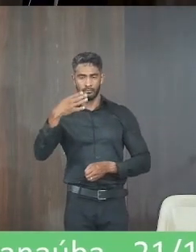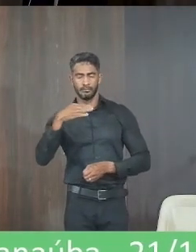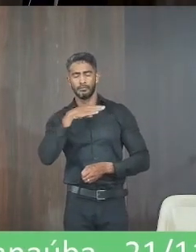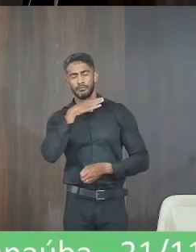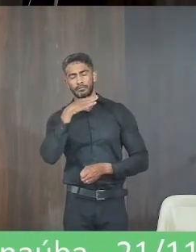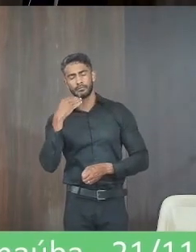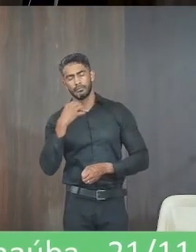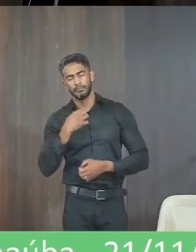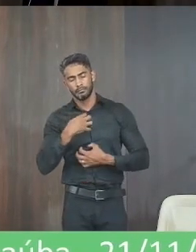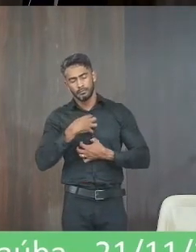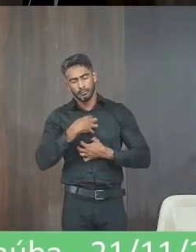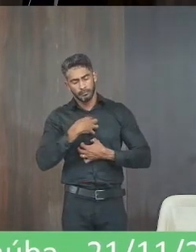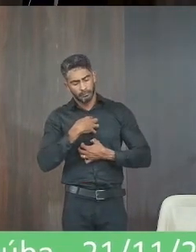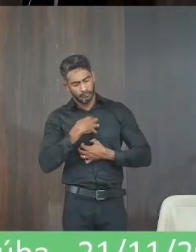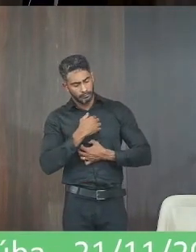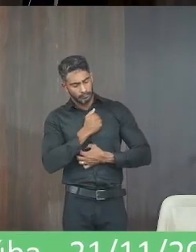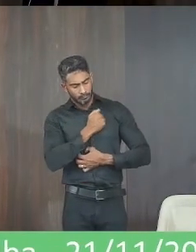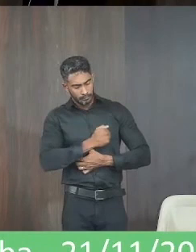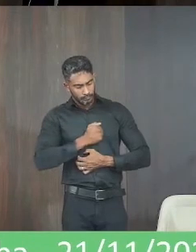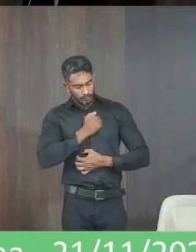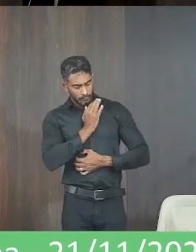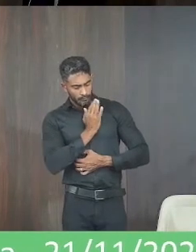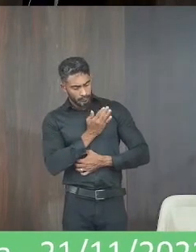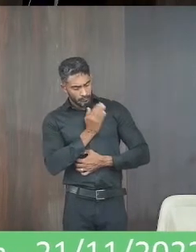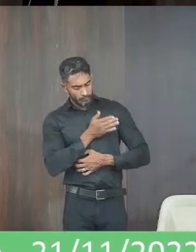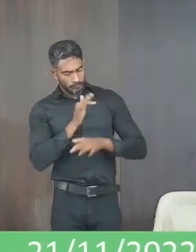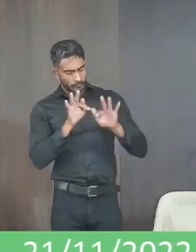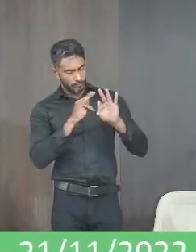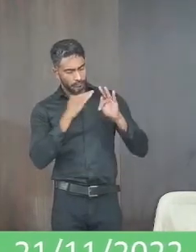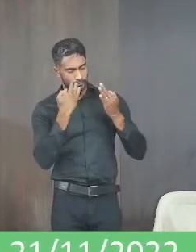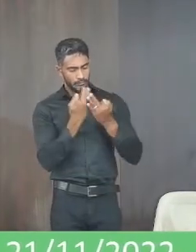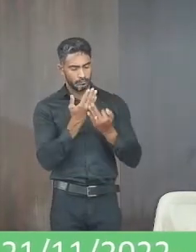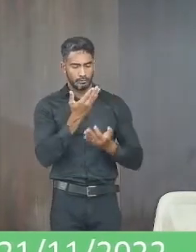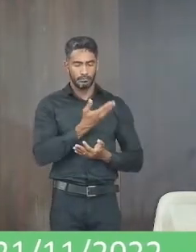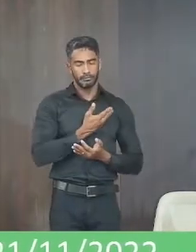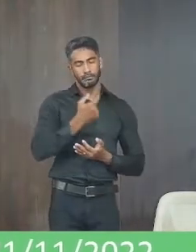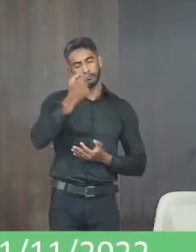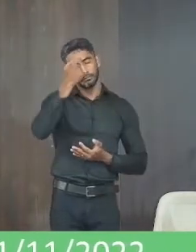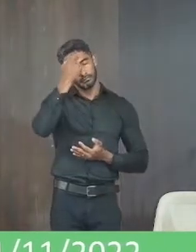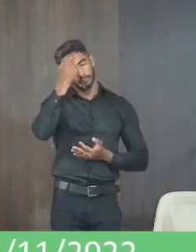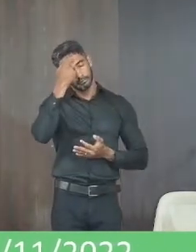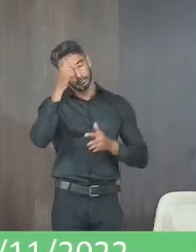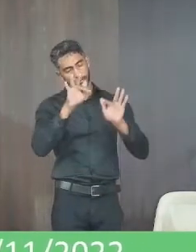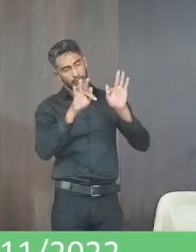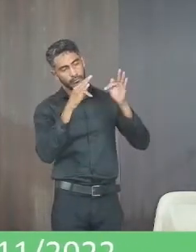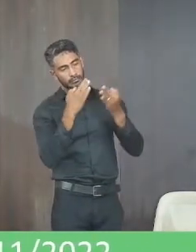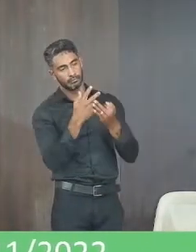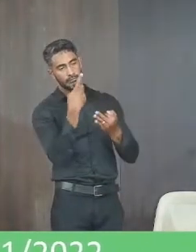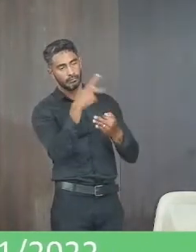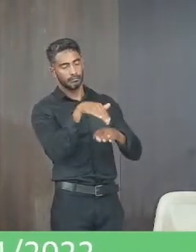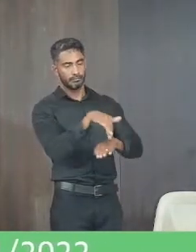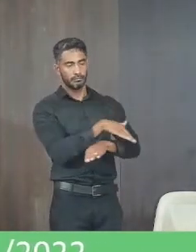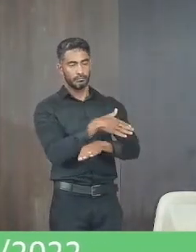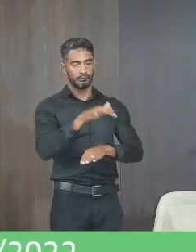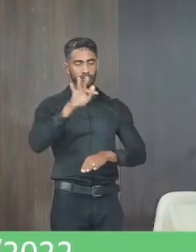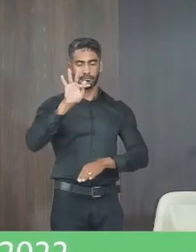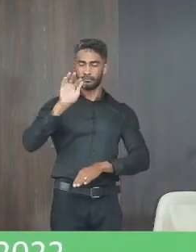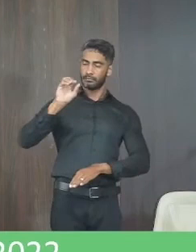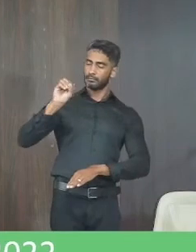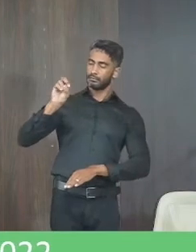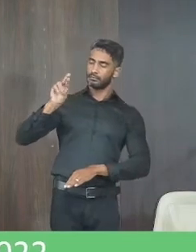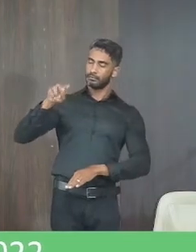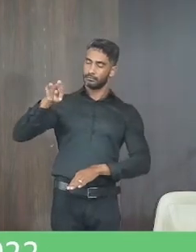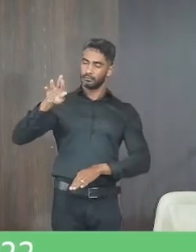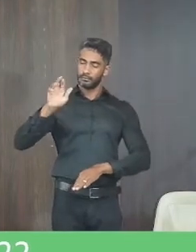nos corações de familiares e amigos requer que seja dada ciência a família enlutada residente a rua Fortaleza